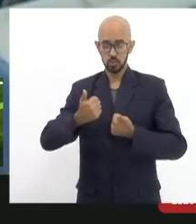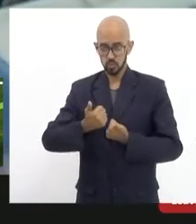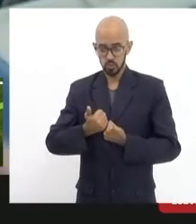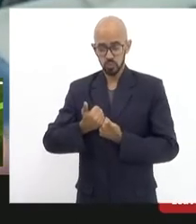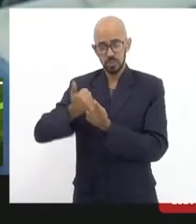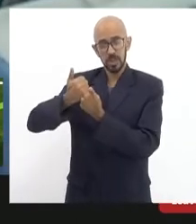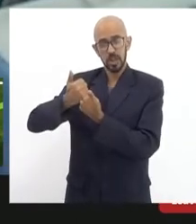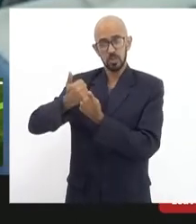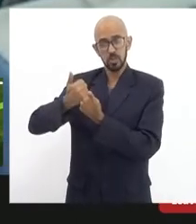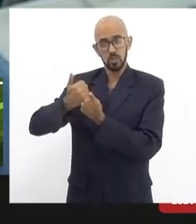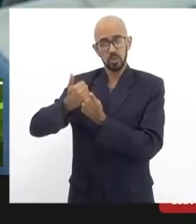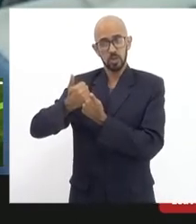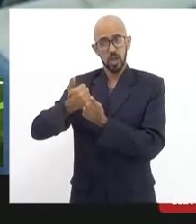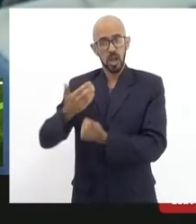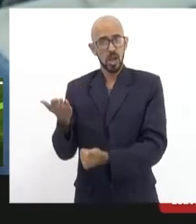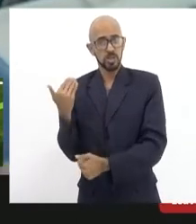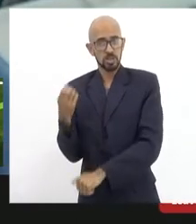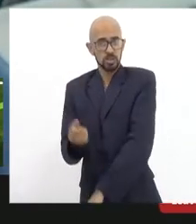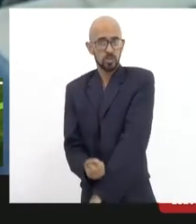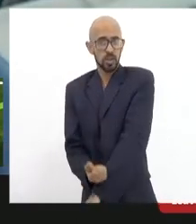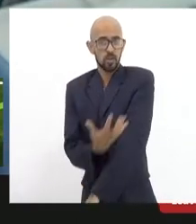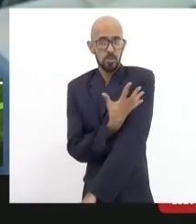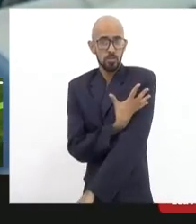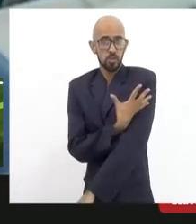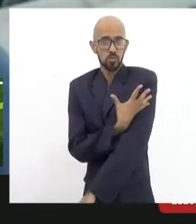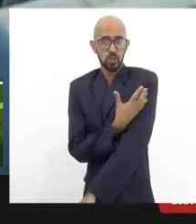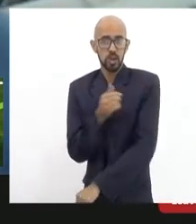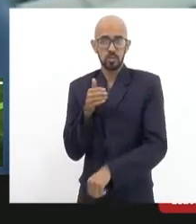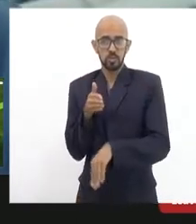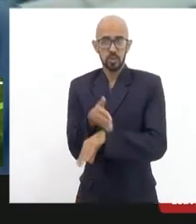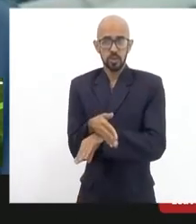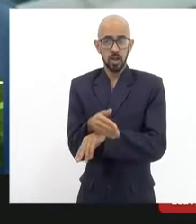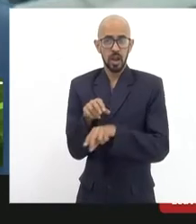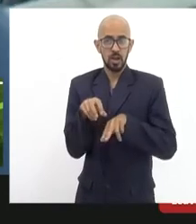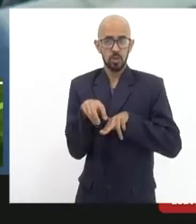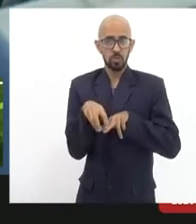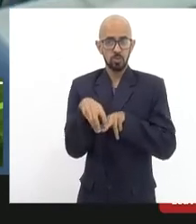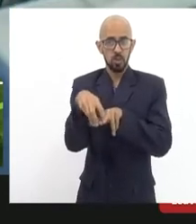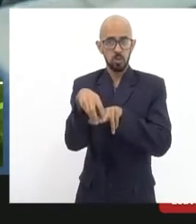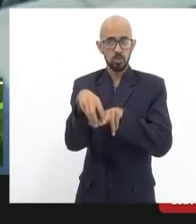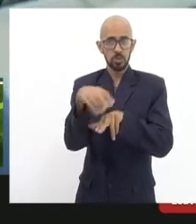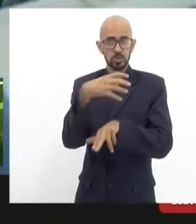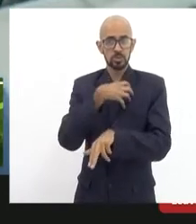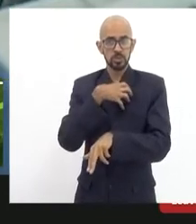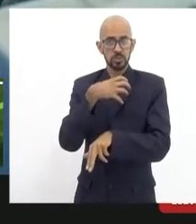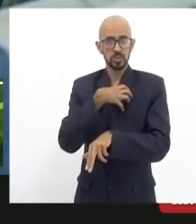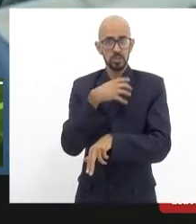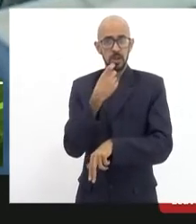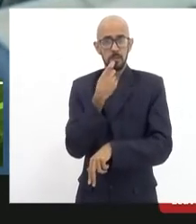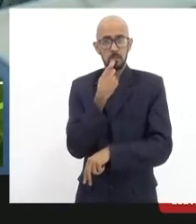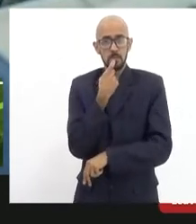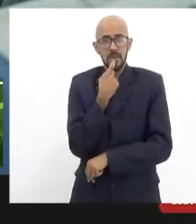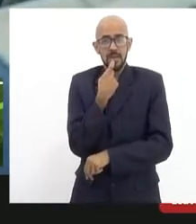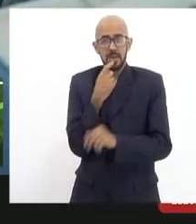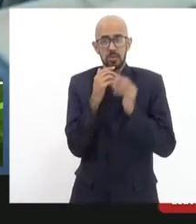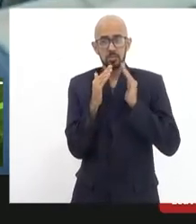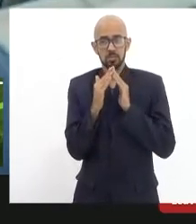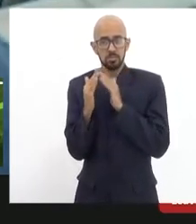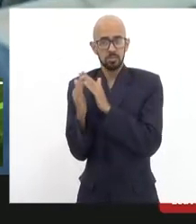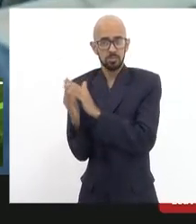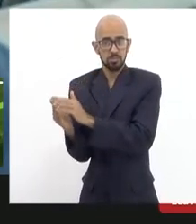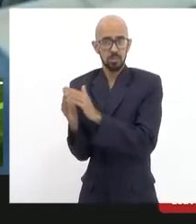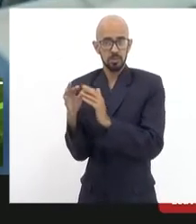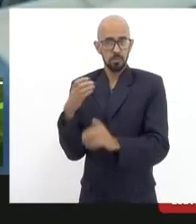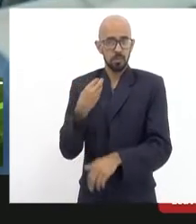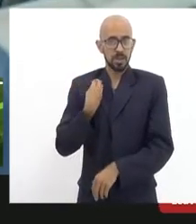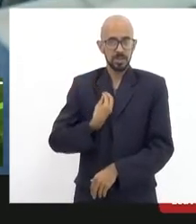disso ficavam emocionados a entrar num bonde e se ver do lado de moradores e participar da vida de Santa Tereza não